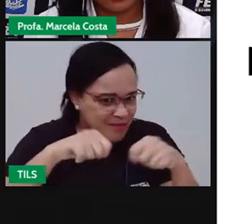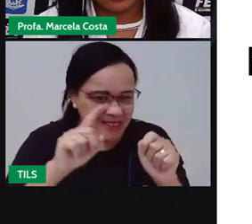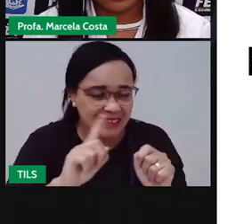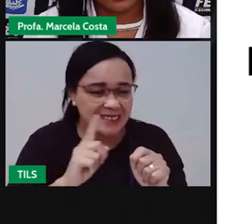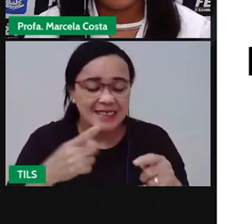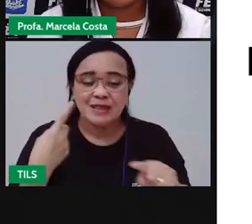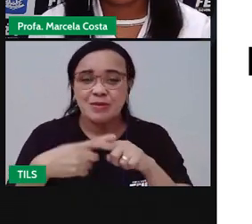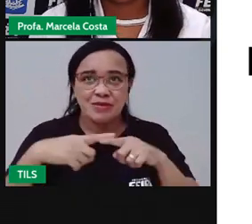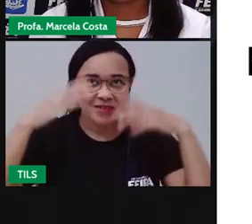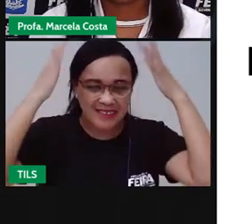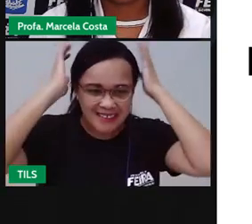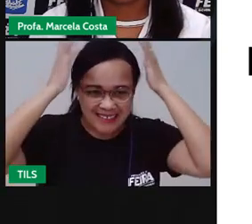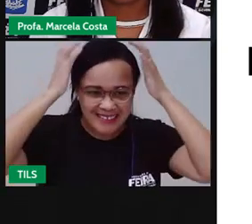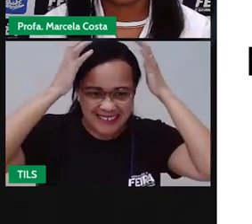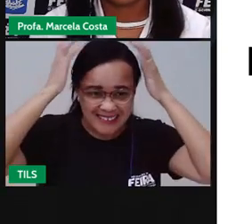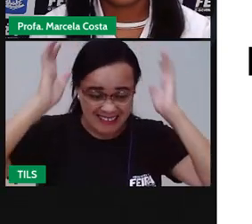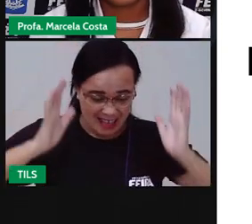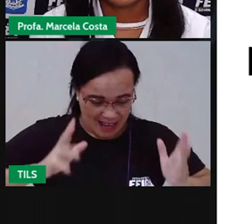piolhos.